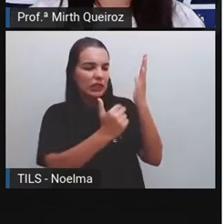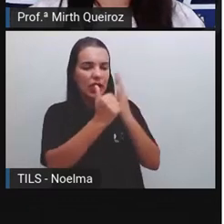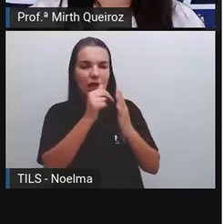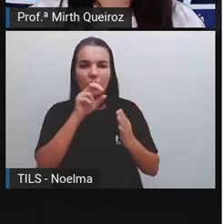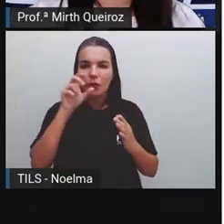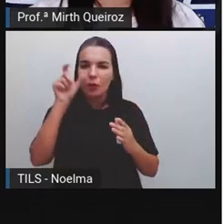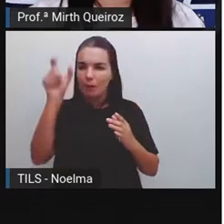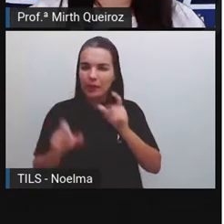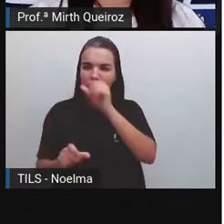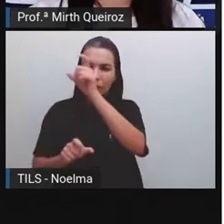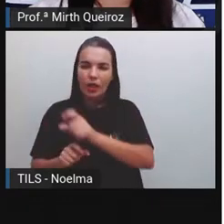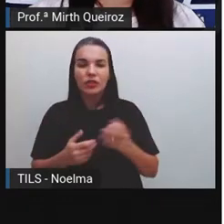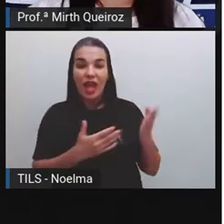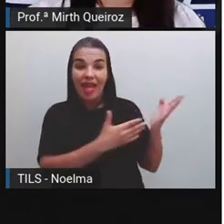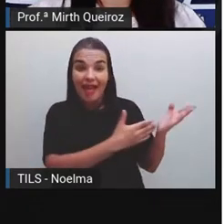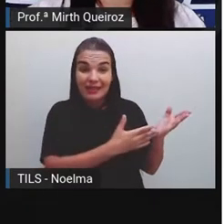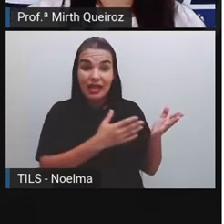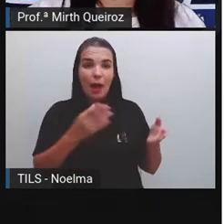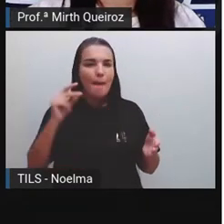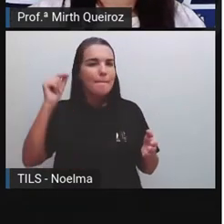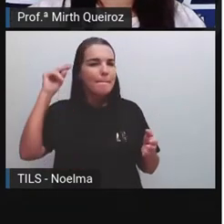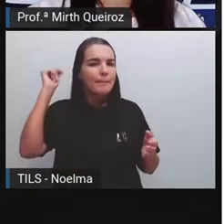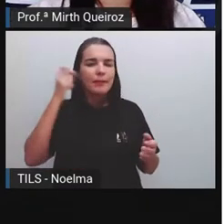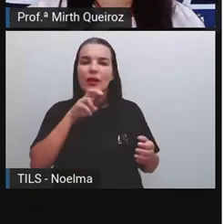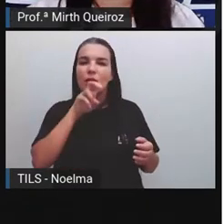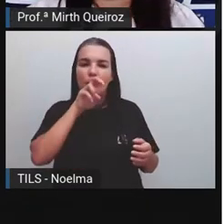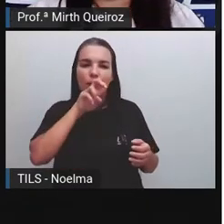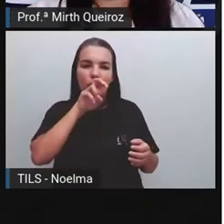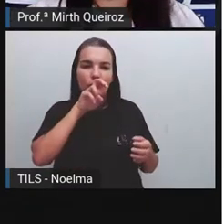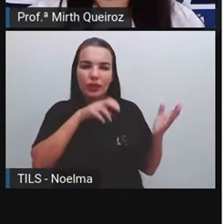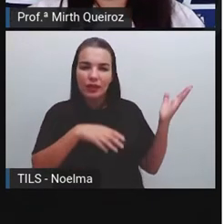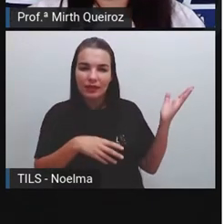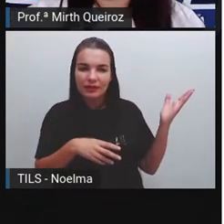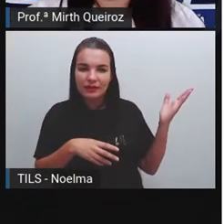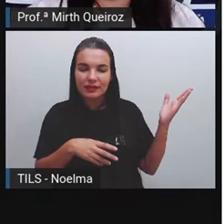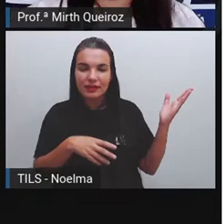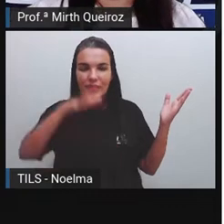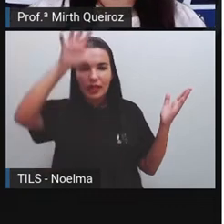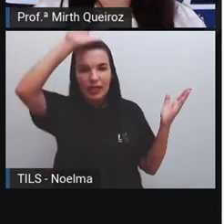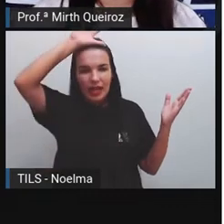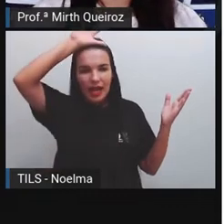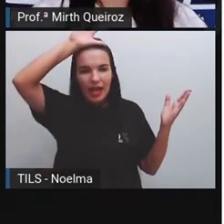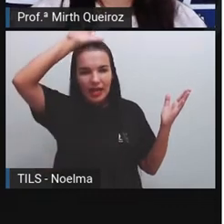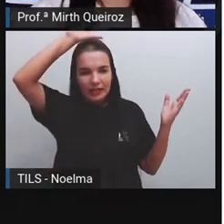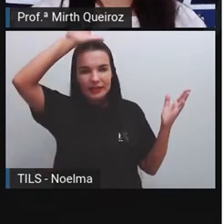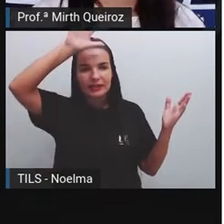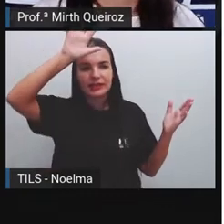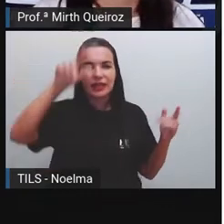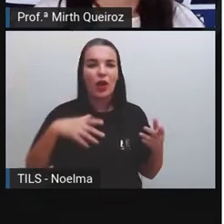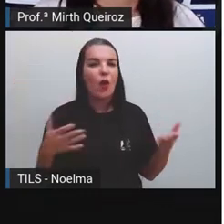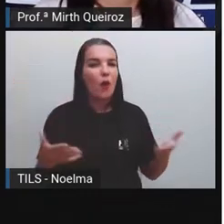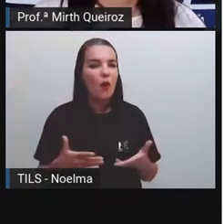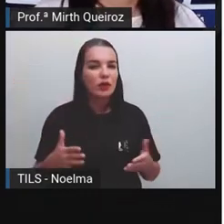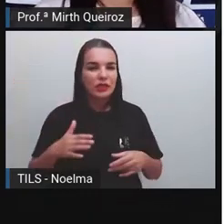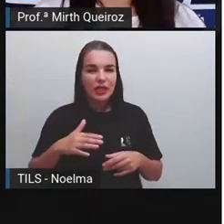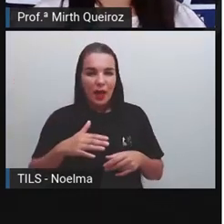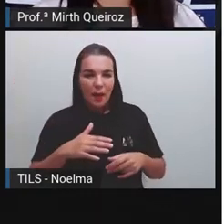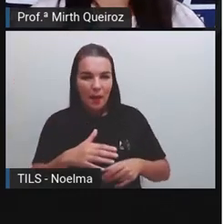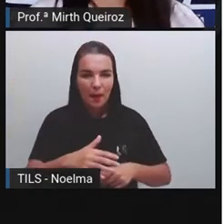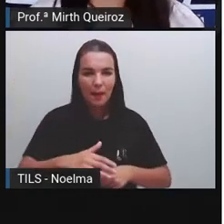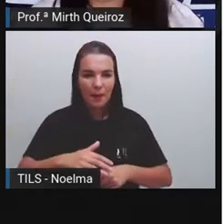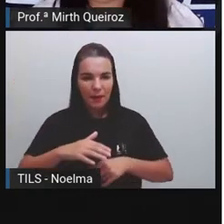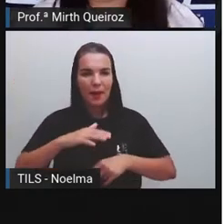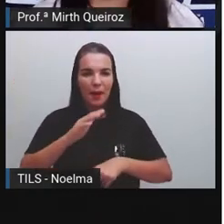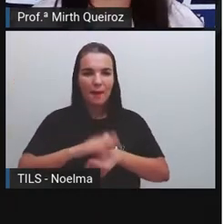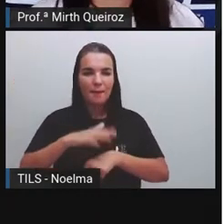criada, a Turma da Mônica foi criada, como eram os personagens, que é diferente do que a gente vê hoje, né? Hoje eles são mais bonitos, hoje se